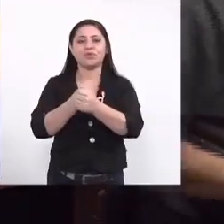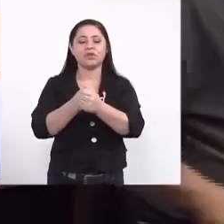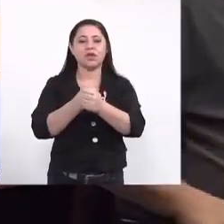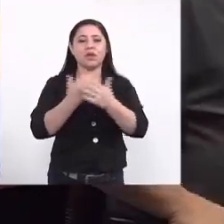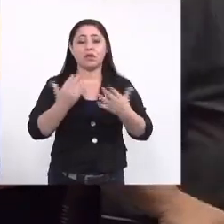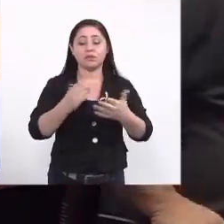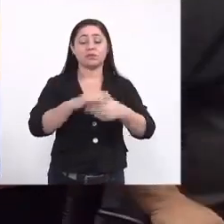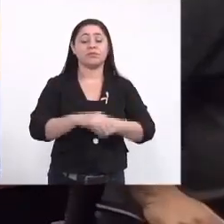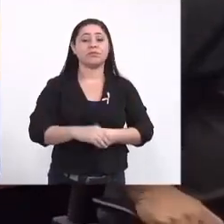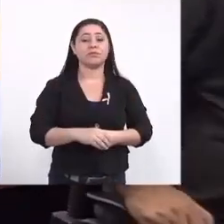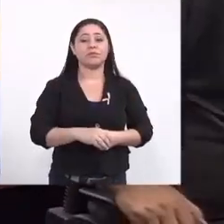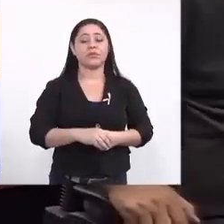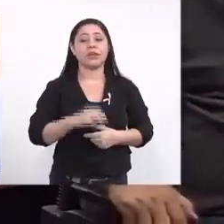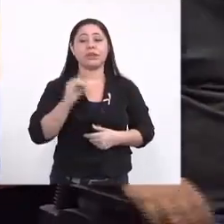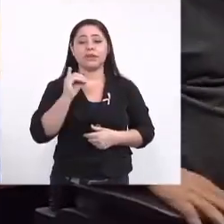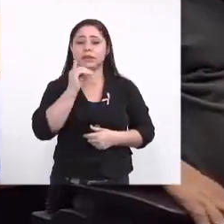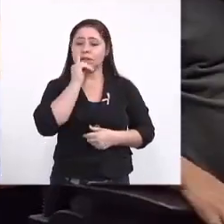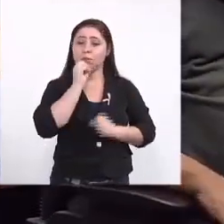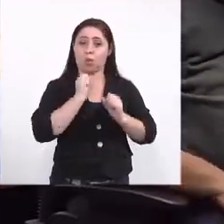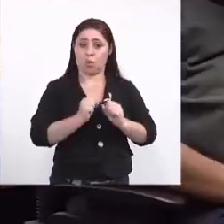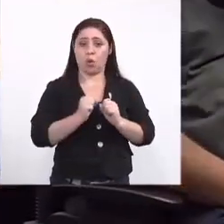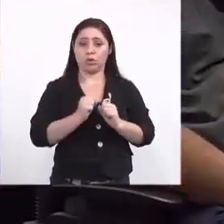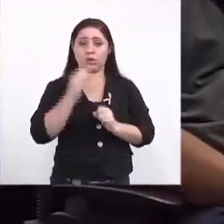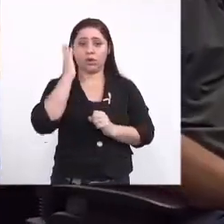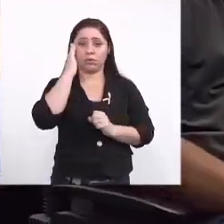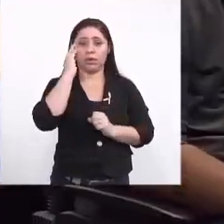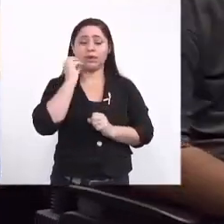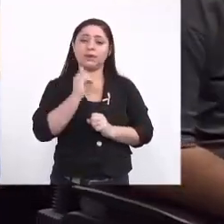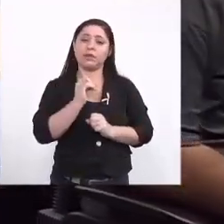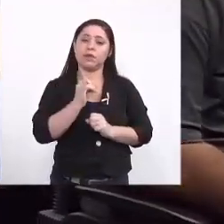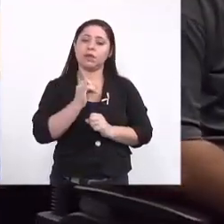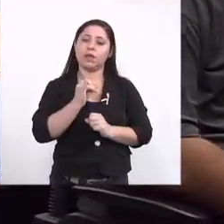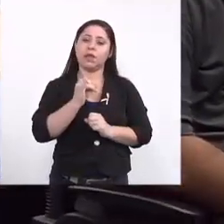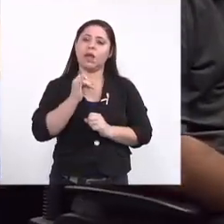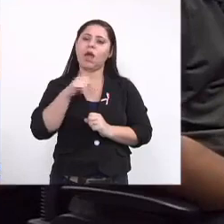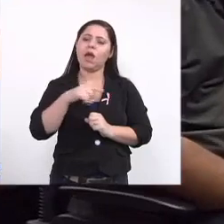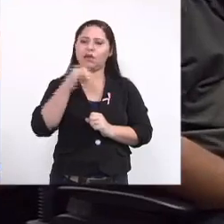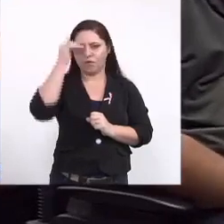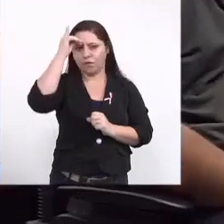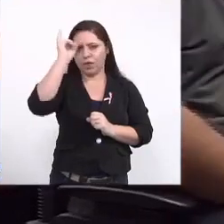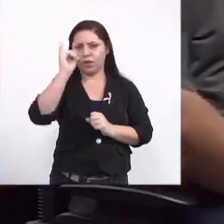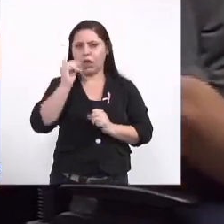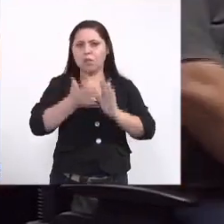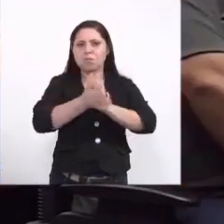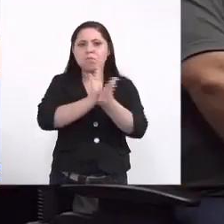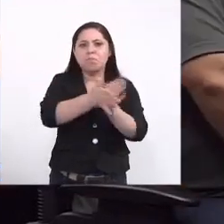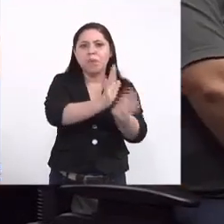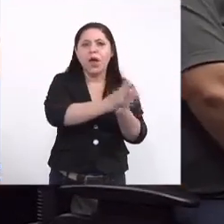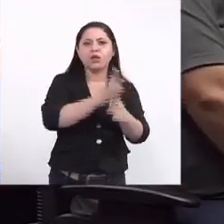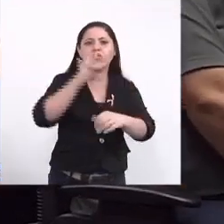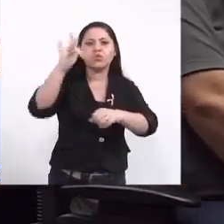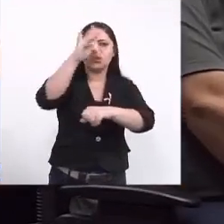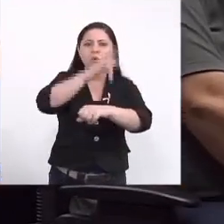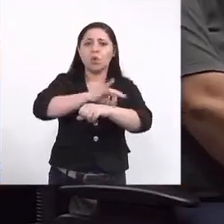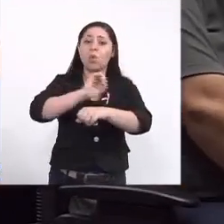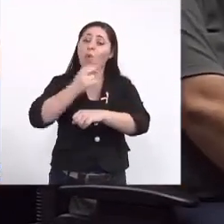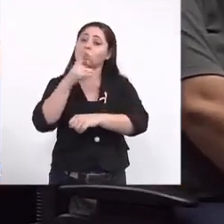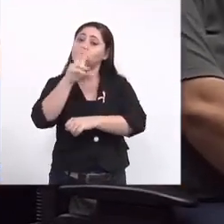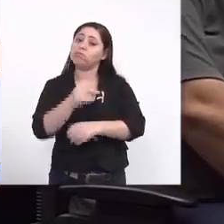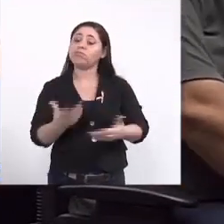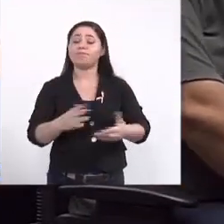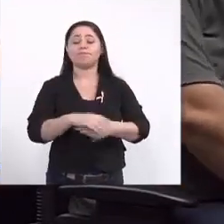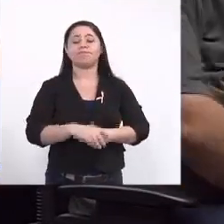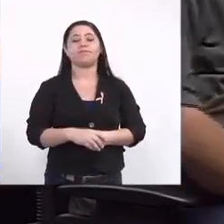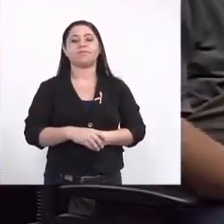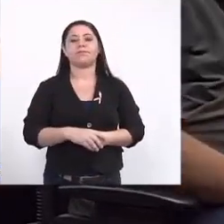inseticida por exemplo eu posso saber se aquilo realmente está sendo eficaz no combate da doença porque como eu tenho uma ação